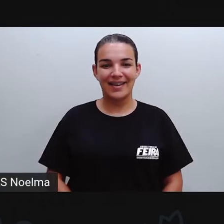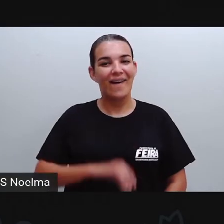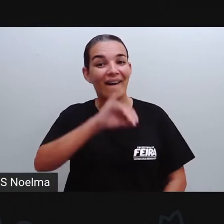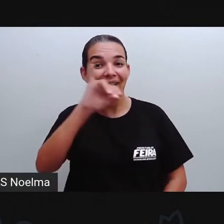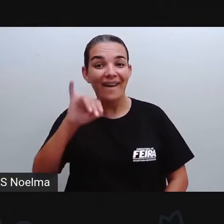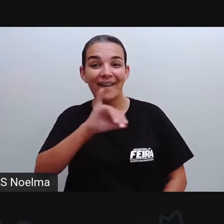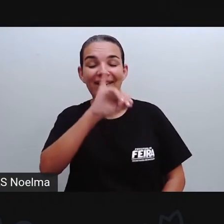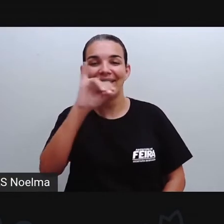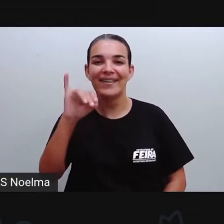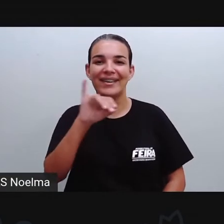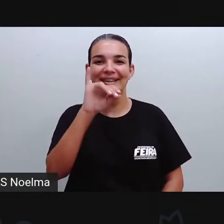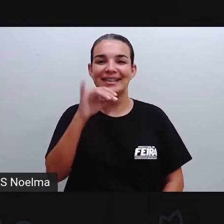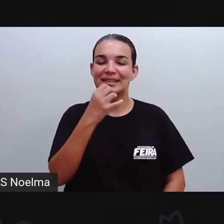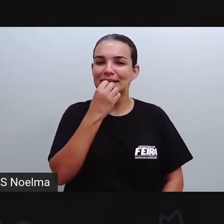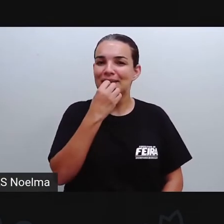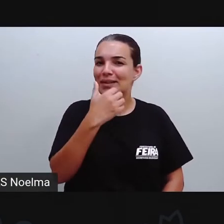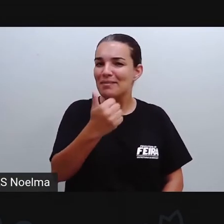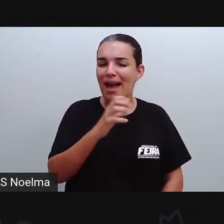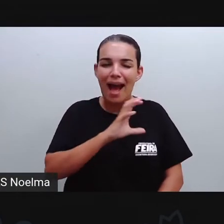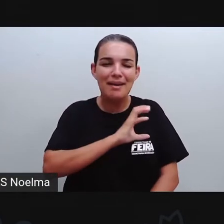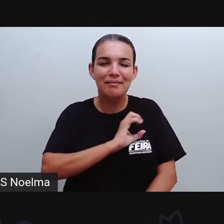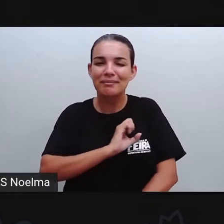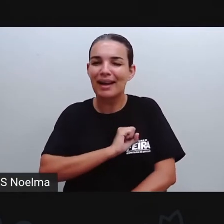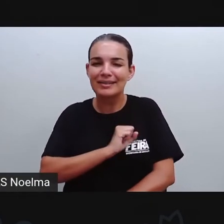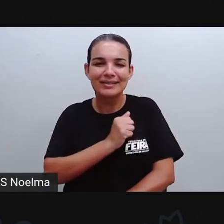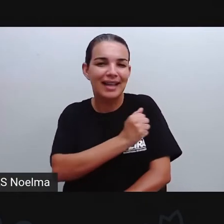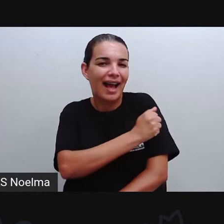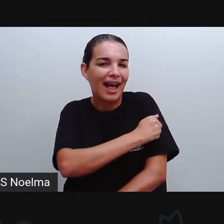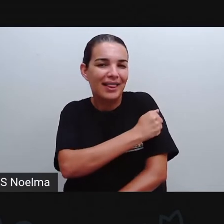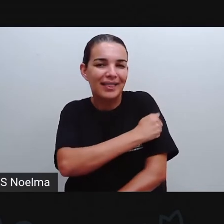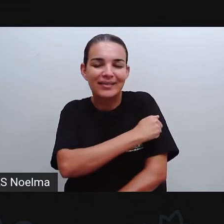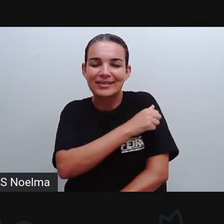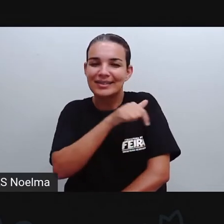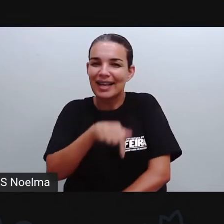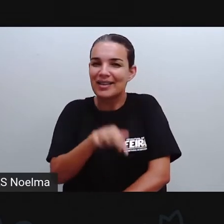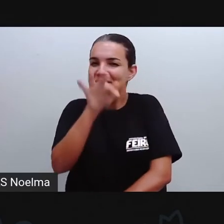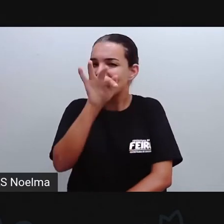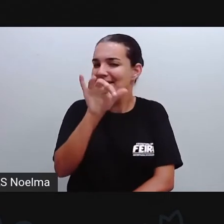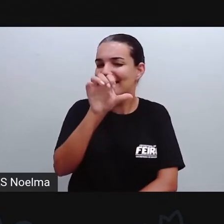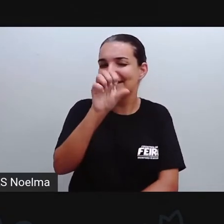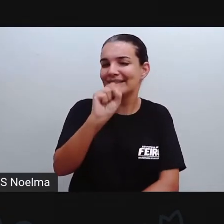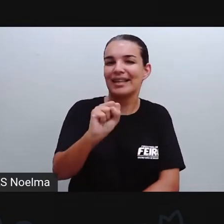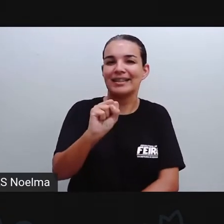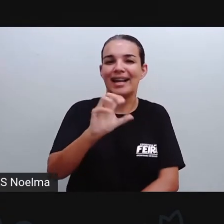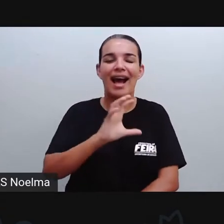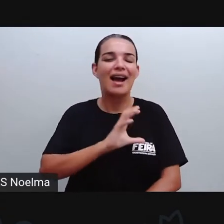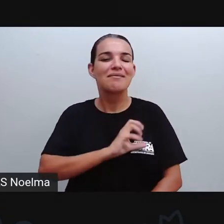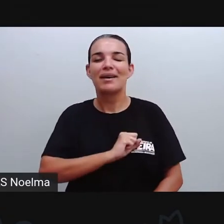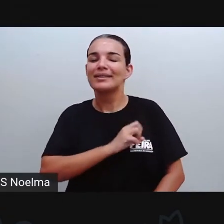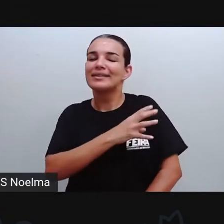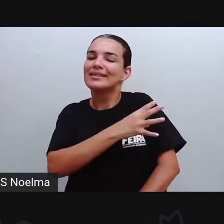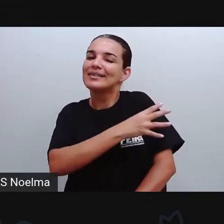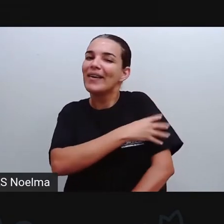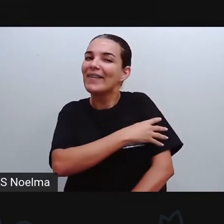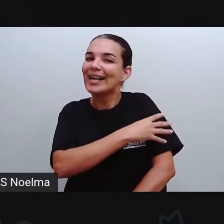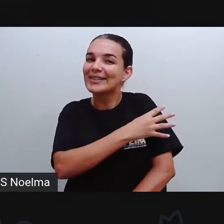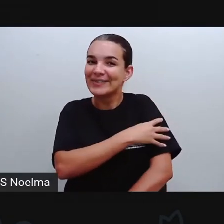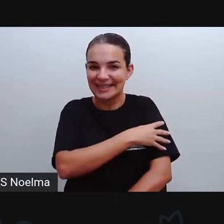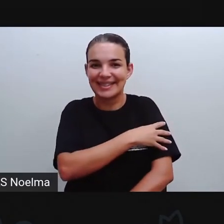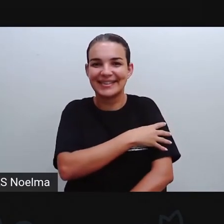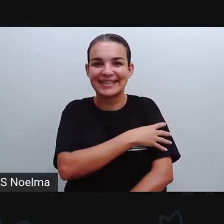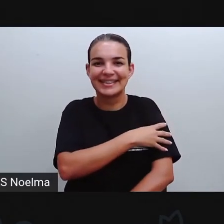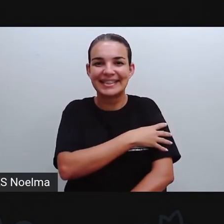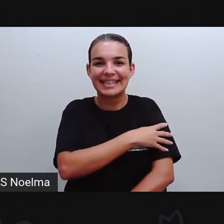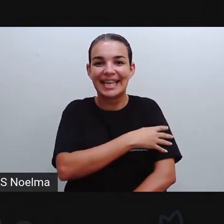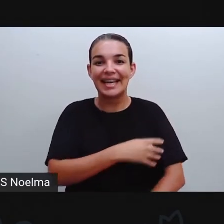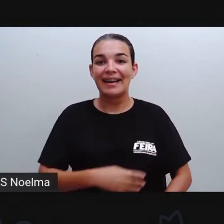Olá, meus amores, meus queridos e amados alunos da cidade de Feira de Santana, nossos queridos e amados quartos